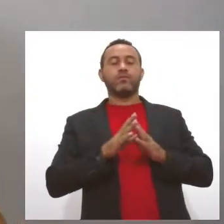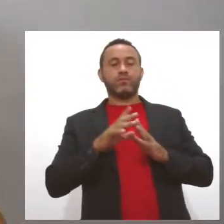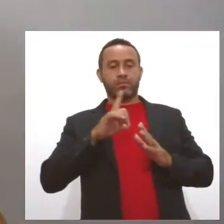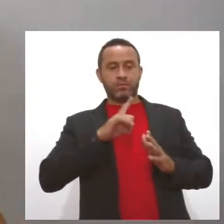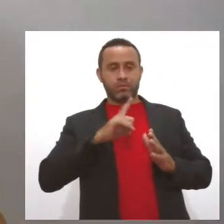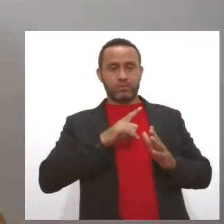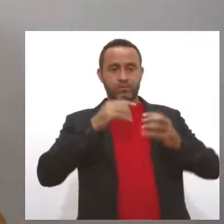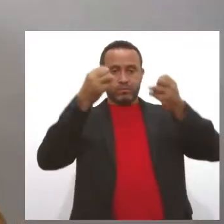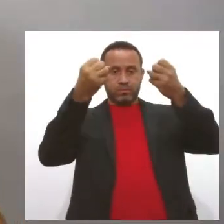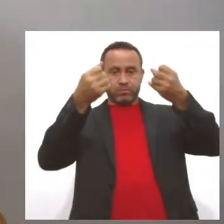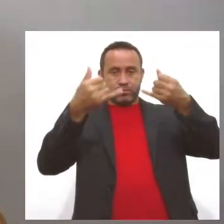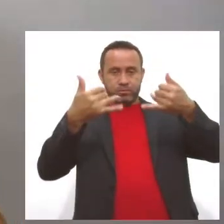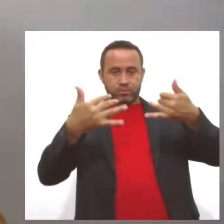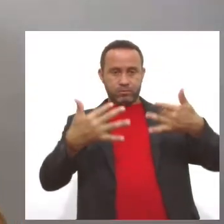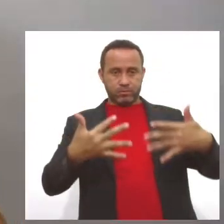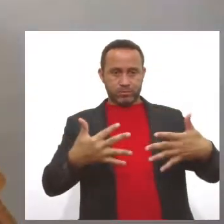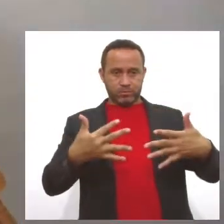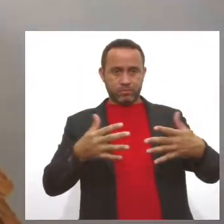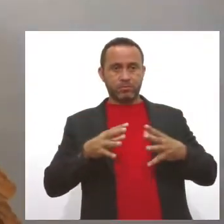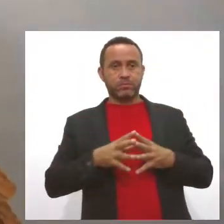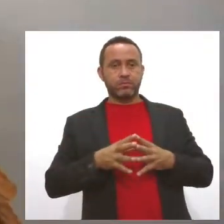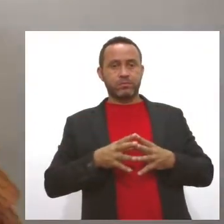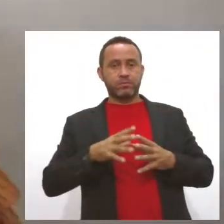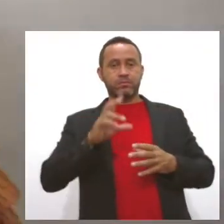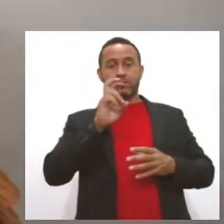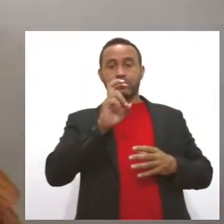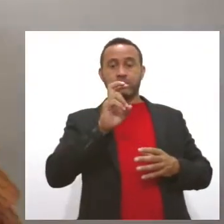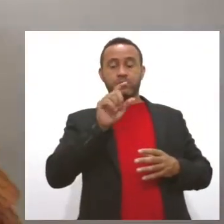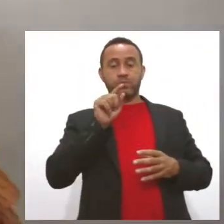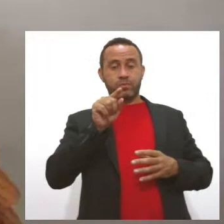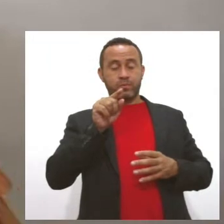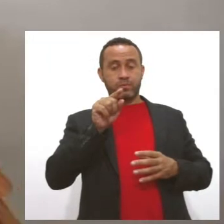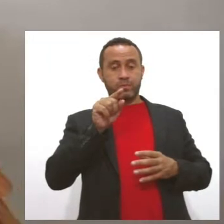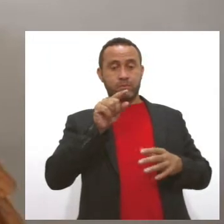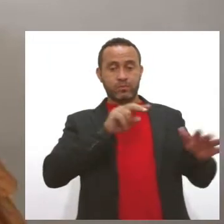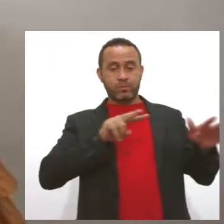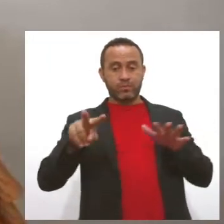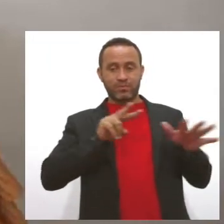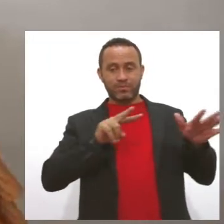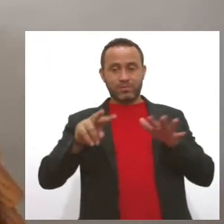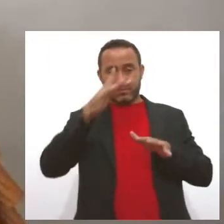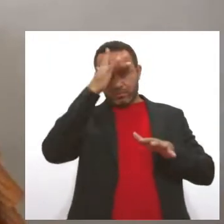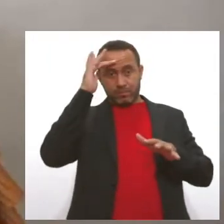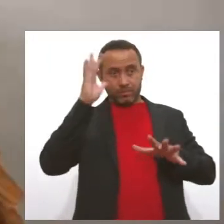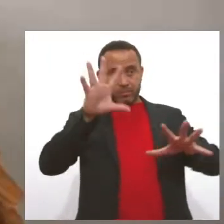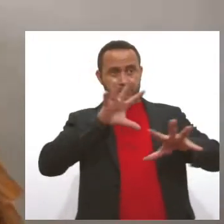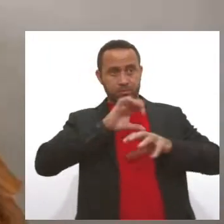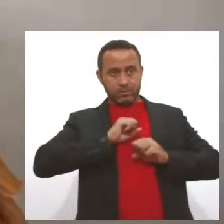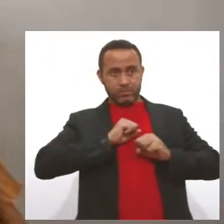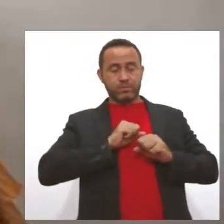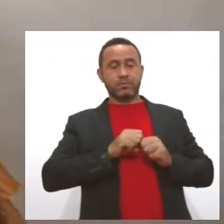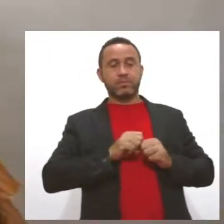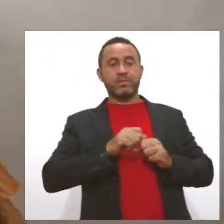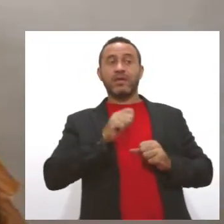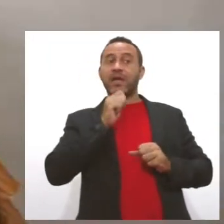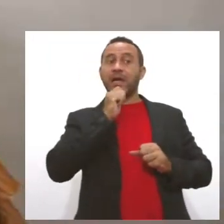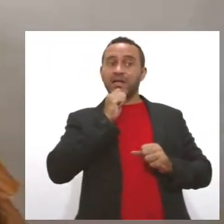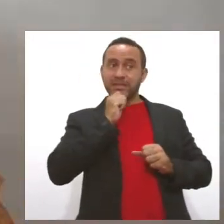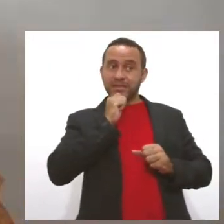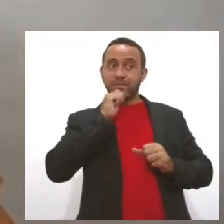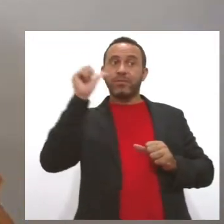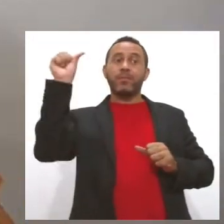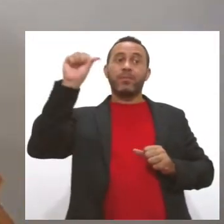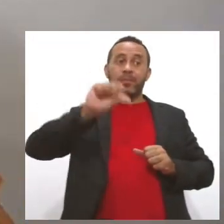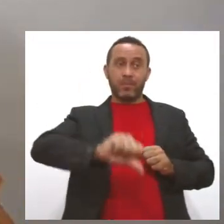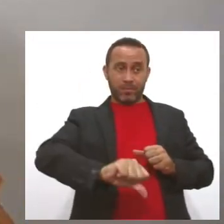explicar essa questão de que a gente teve mais de cinco mil casos em uma semana aqui em Sergipe, pode não ser o real. Porque o